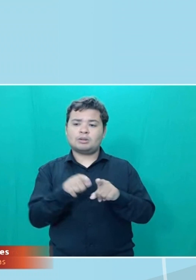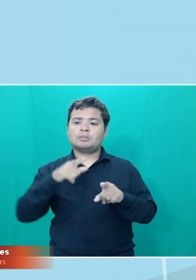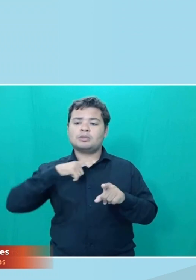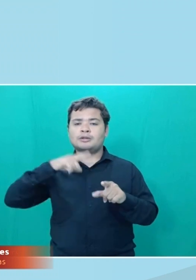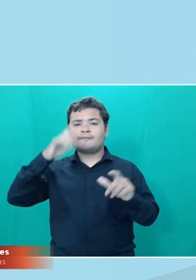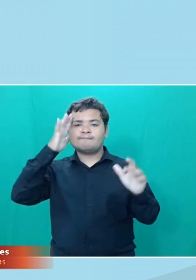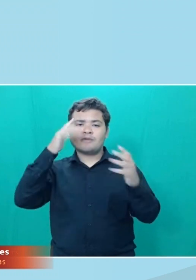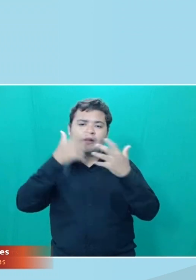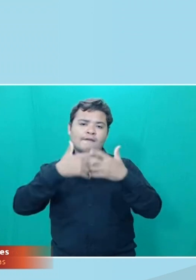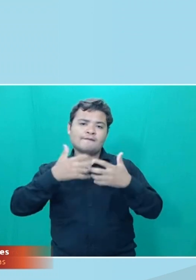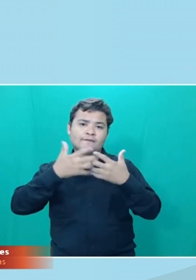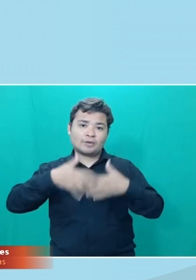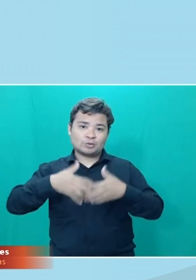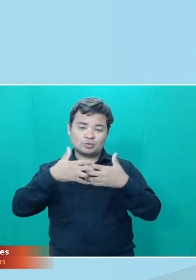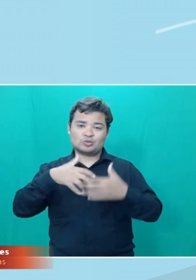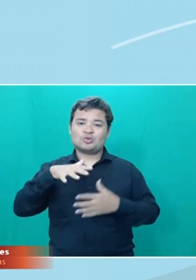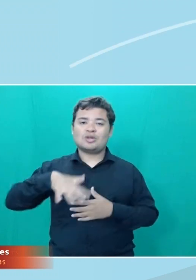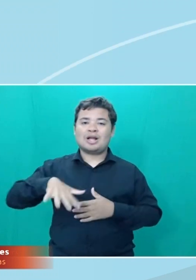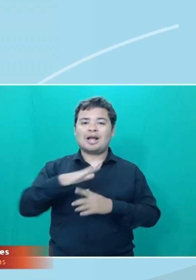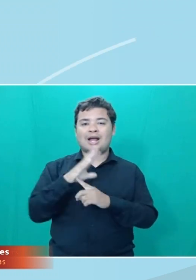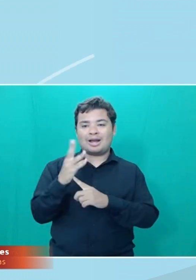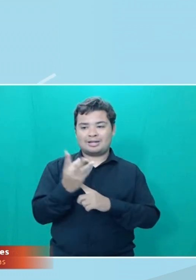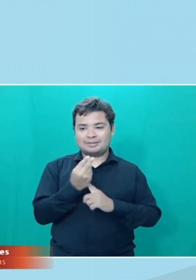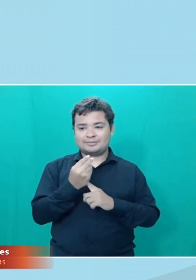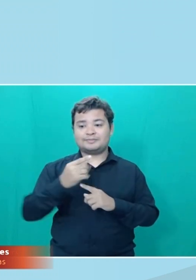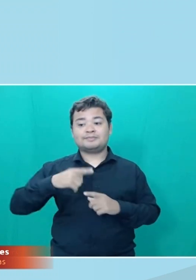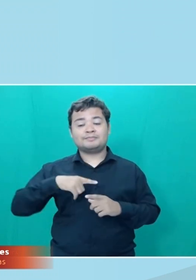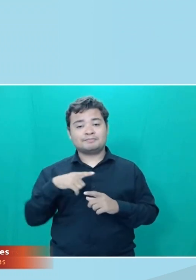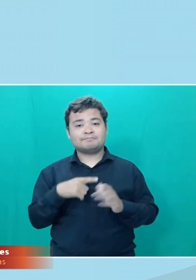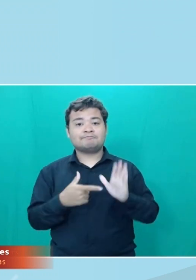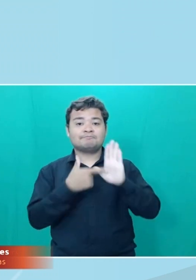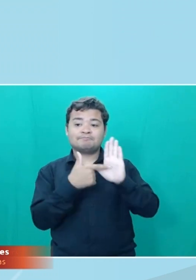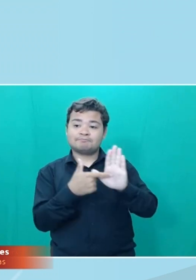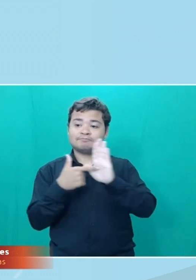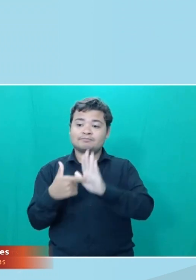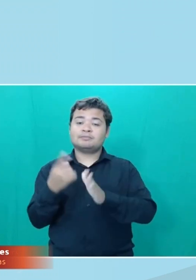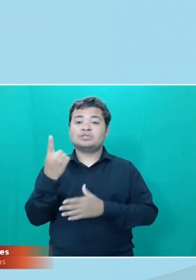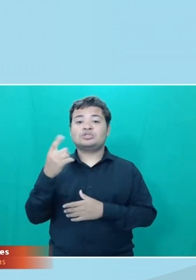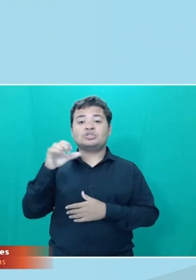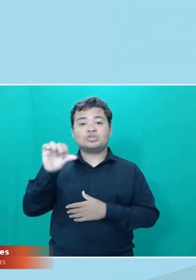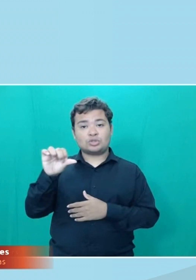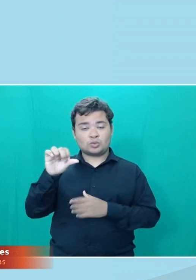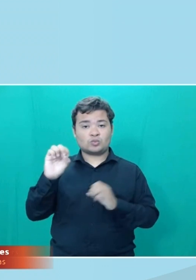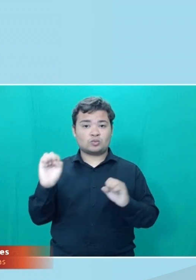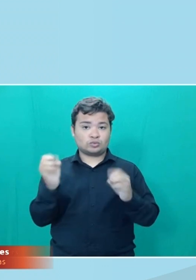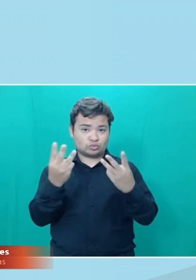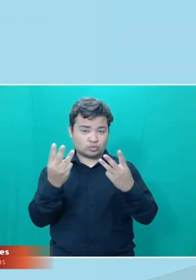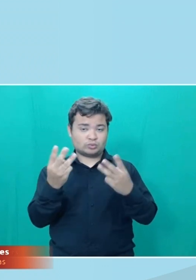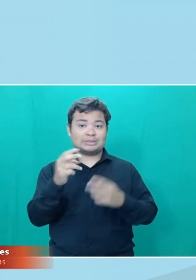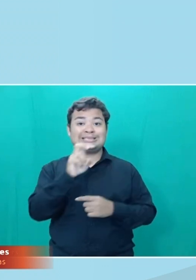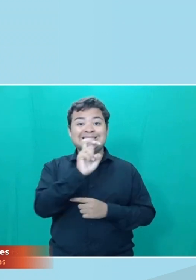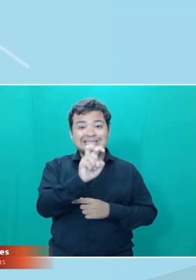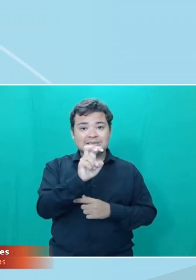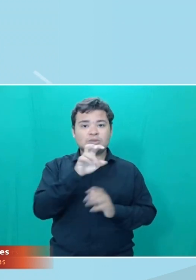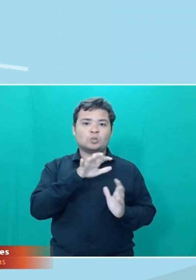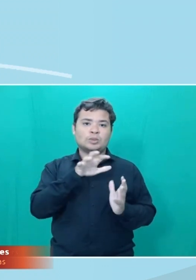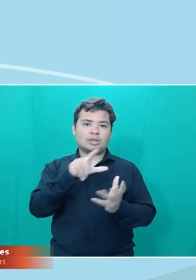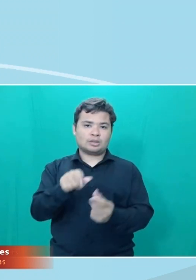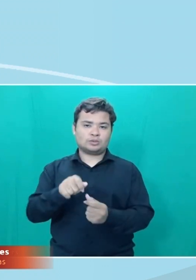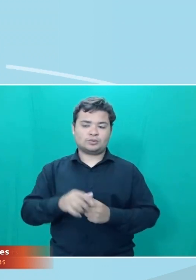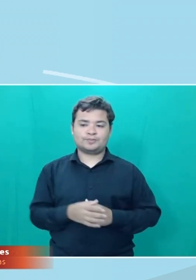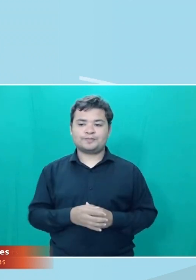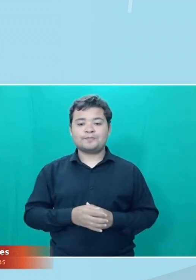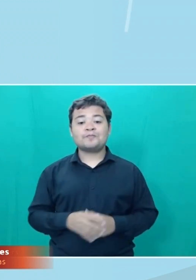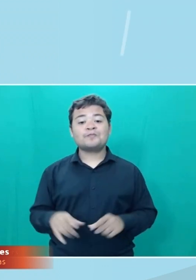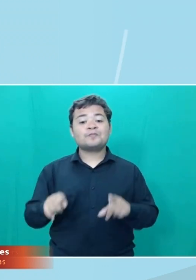arte. Serão exibidos 19 espetáculos, 5 deles internacionais. Também